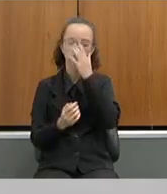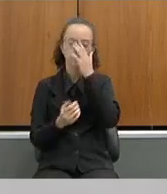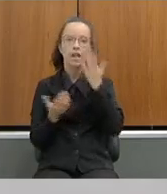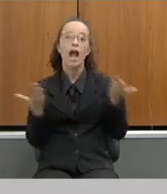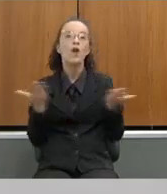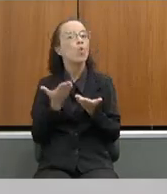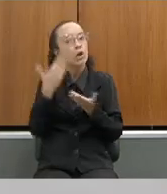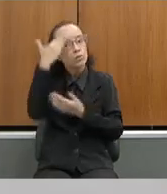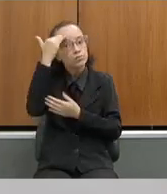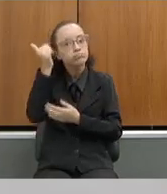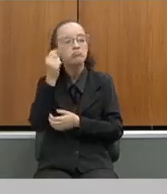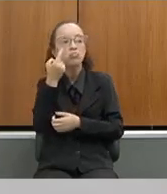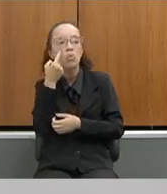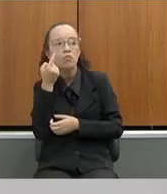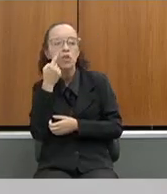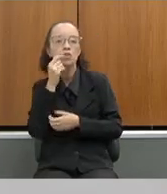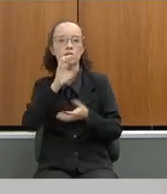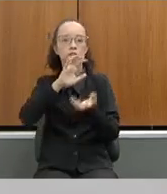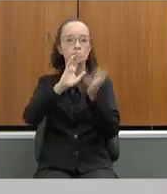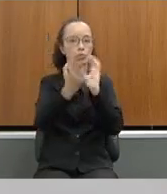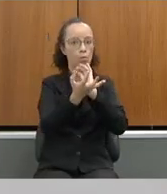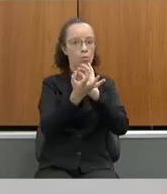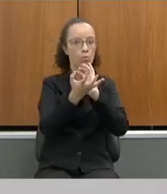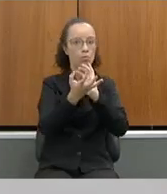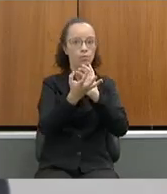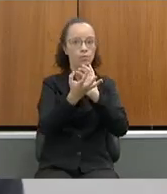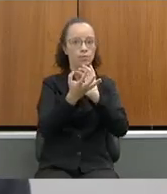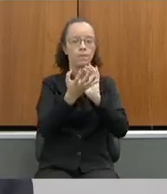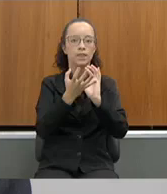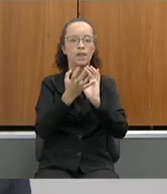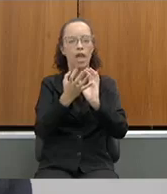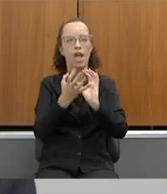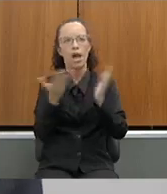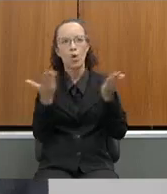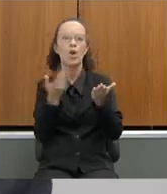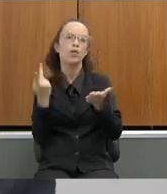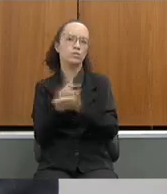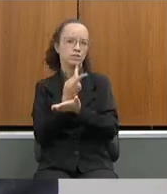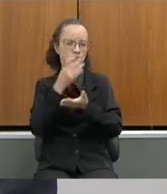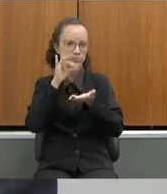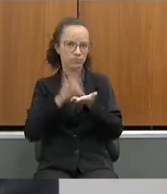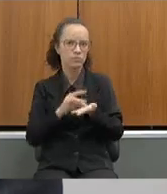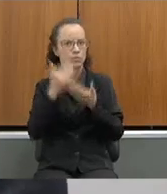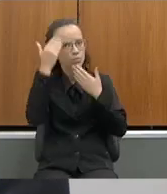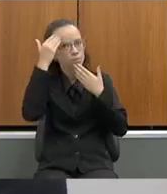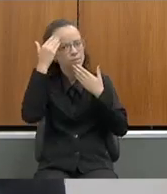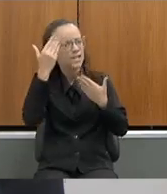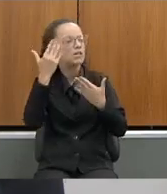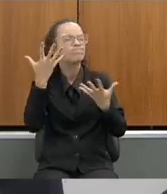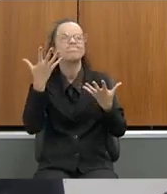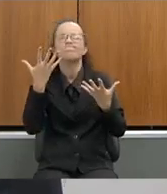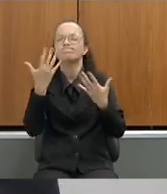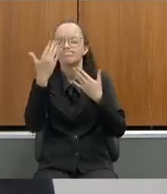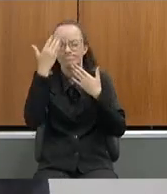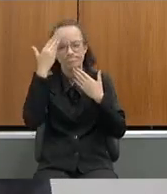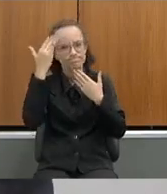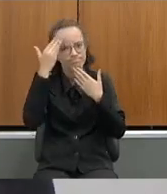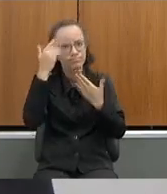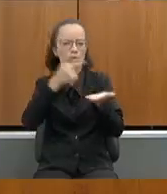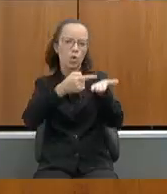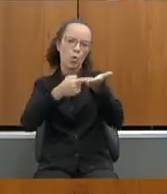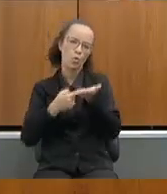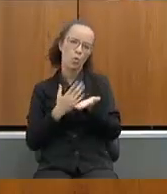estou sabendo e estou vendo que as reformas estão sendo cumpridas. Inclusive, eu agradeço muito daquele convite,